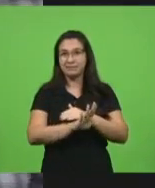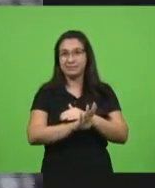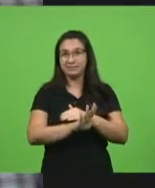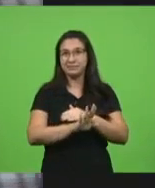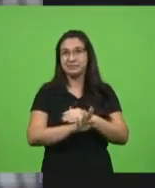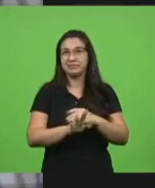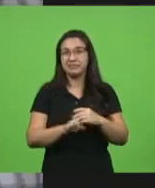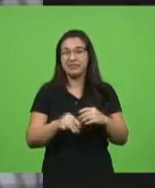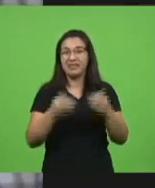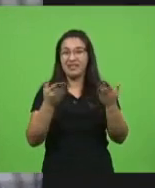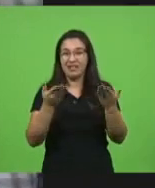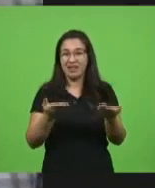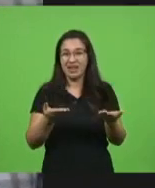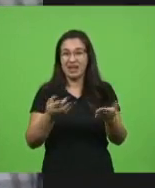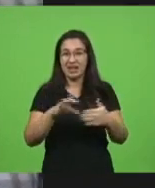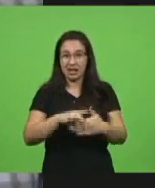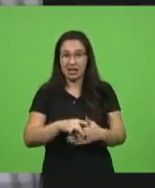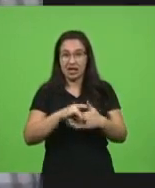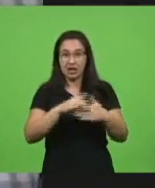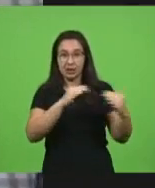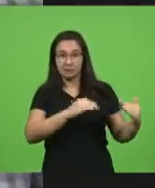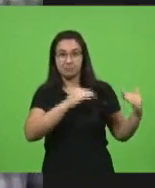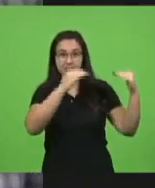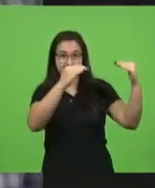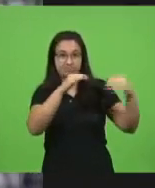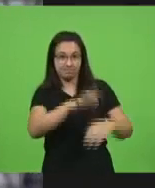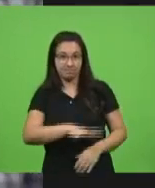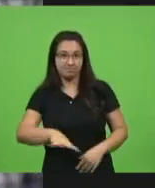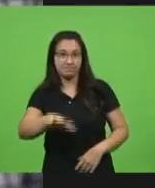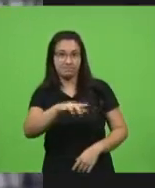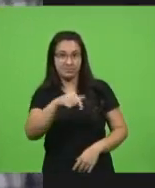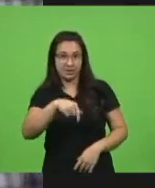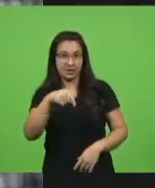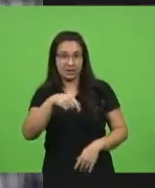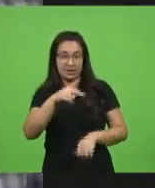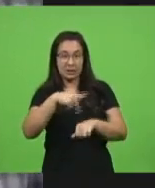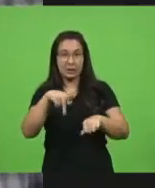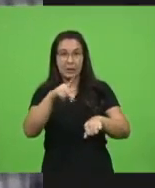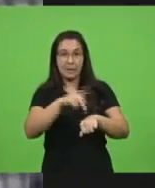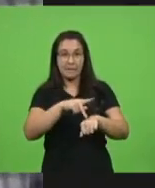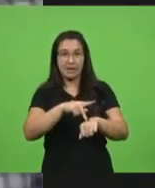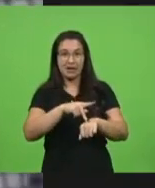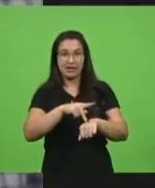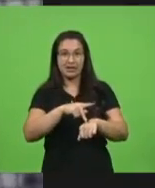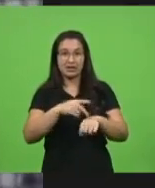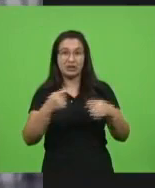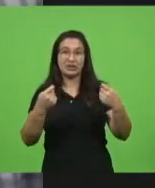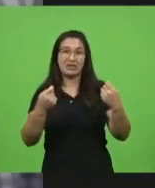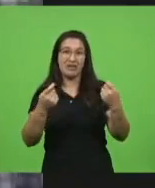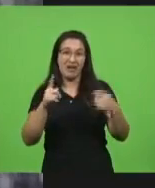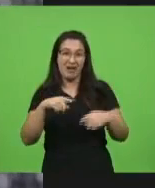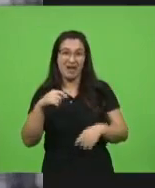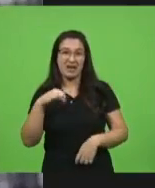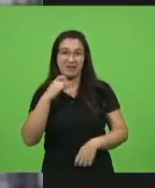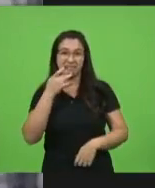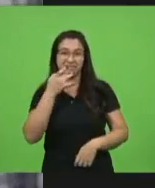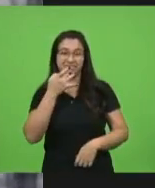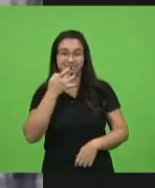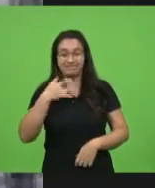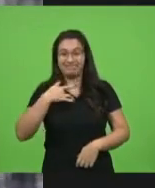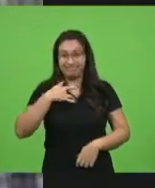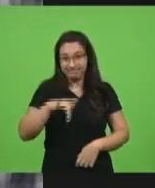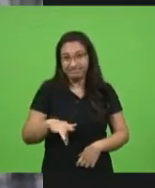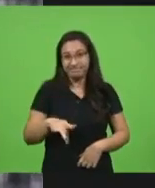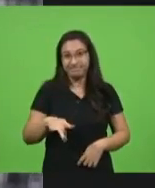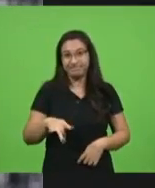Esse é o líder maior da nossa nação. E isso há de se lamentar. E nós chegamos